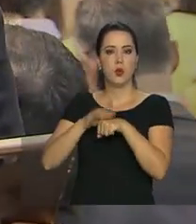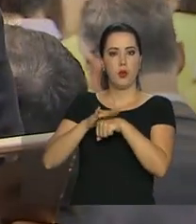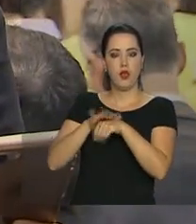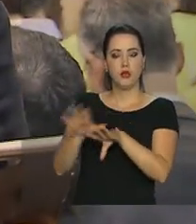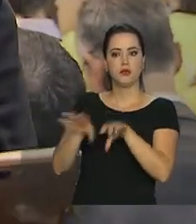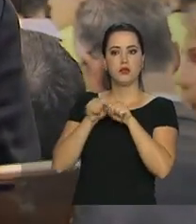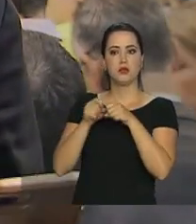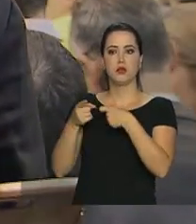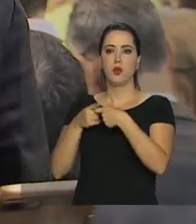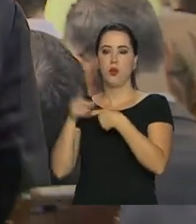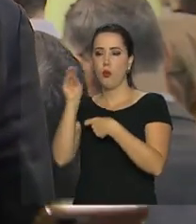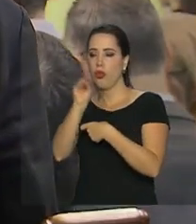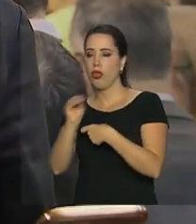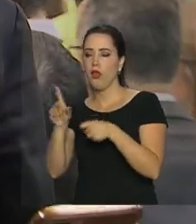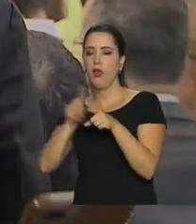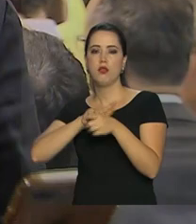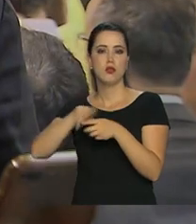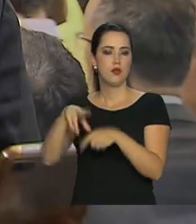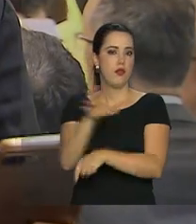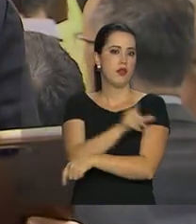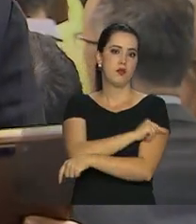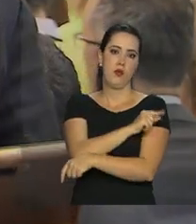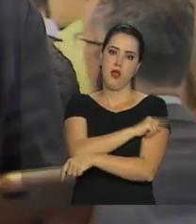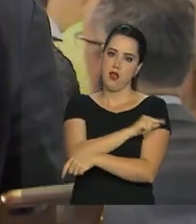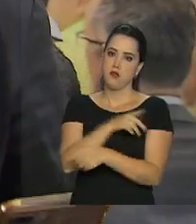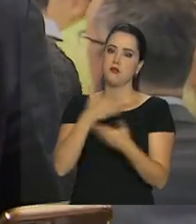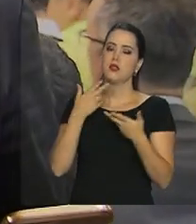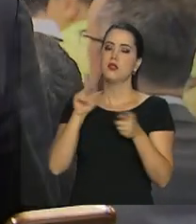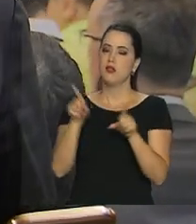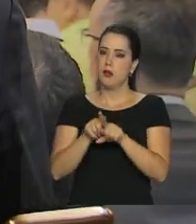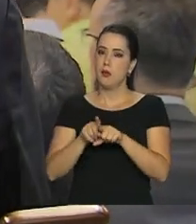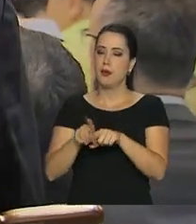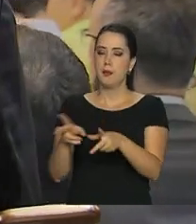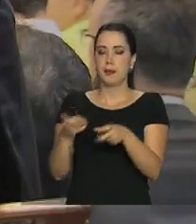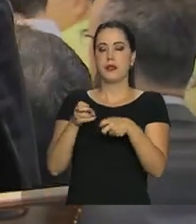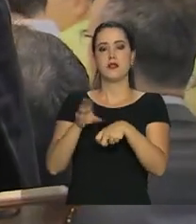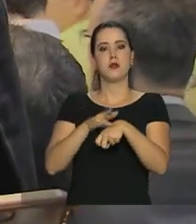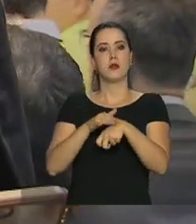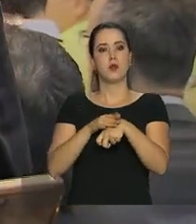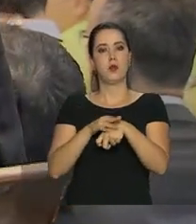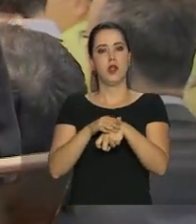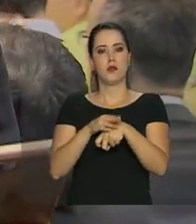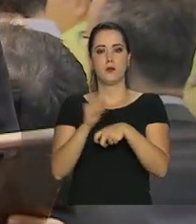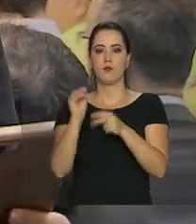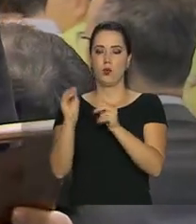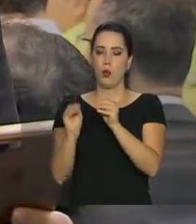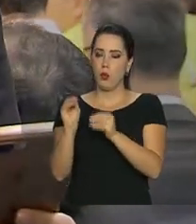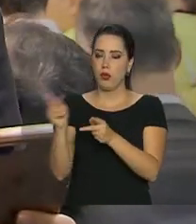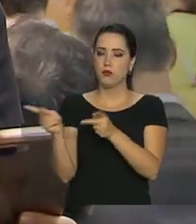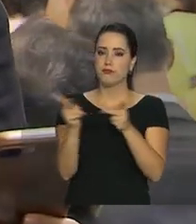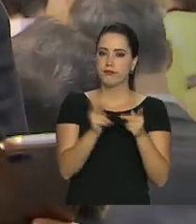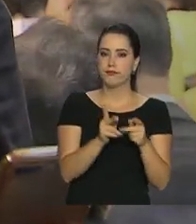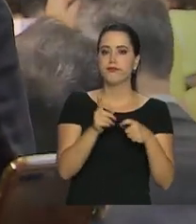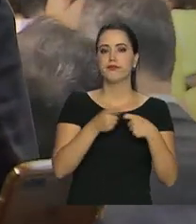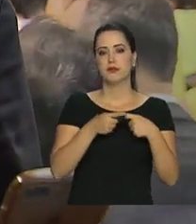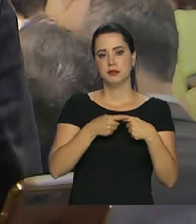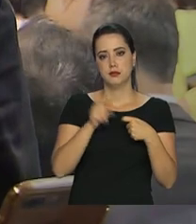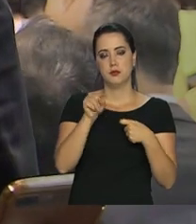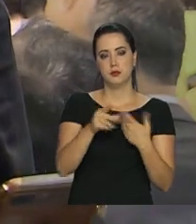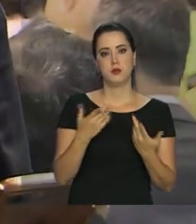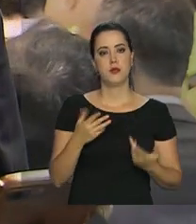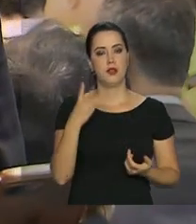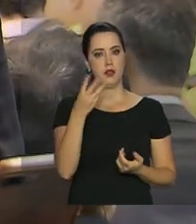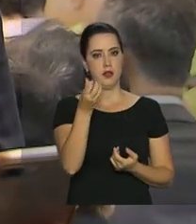exames, consultas, vacinação e identificar e tratar doenças. A equipe da EBSERC vai a Roraima conta com 36